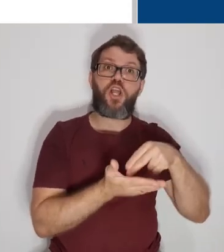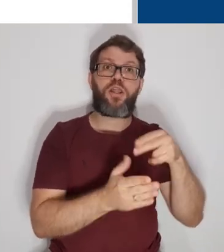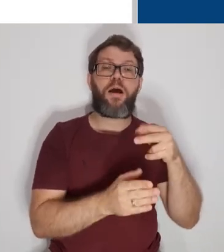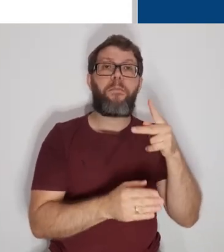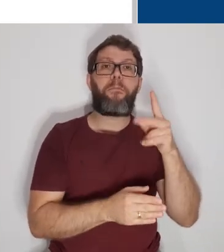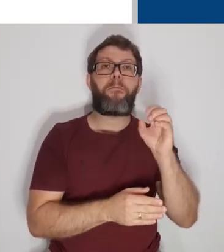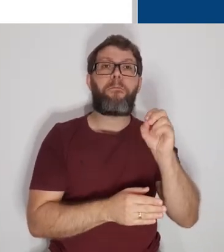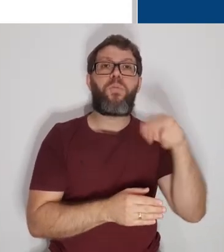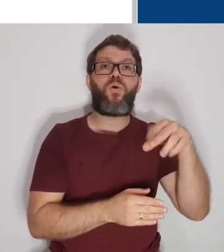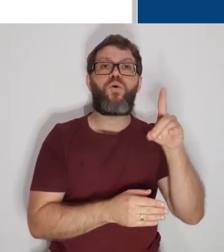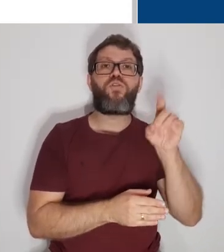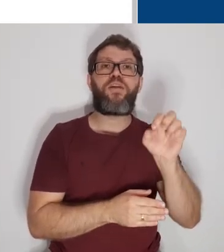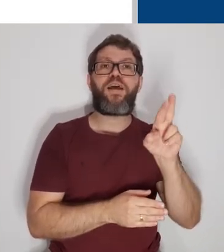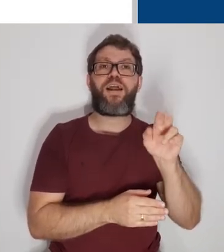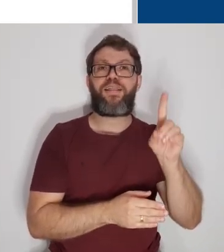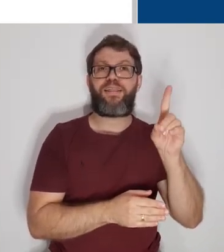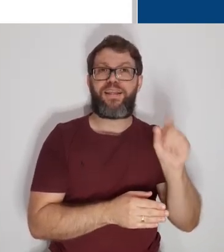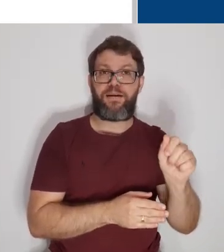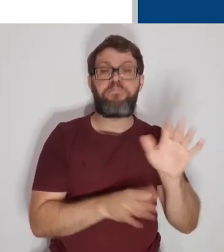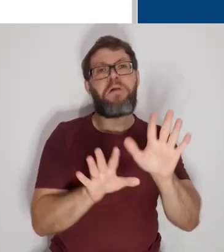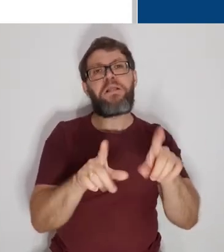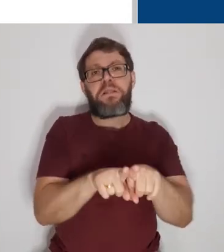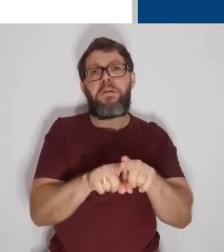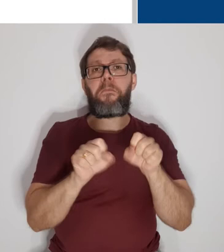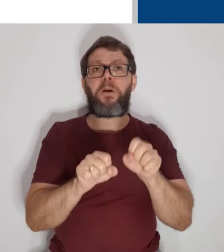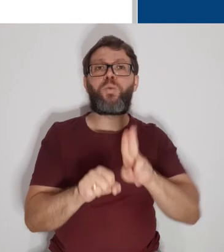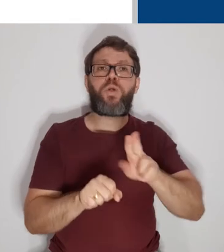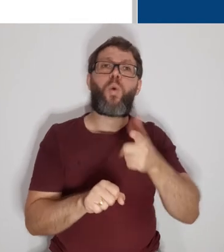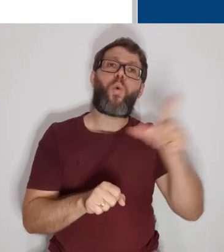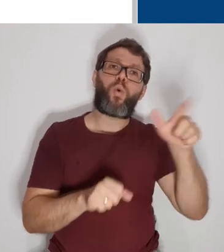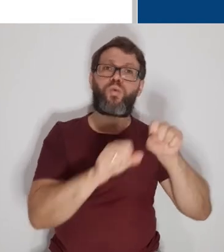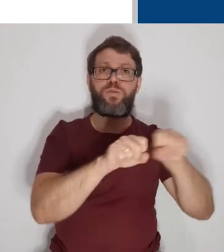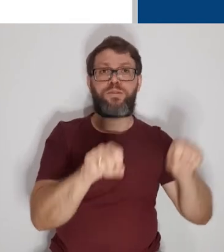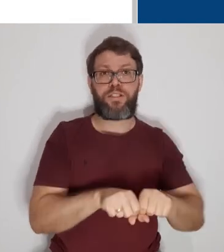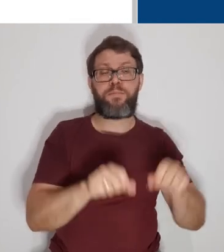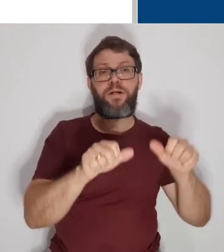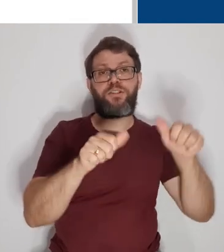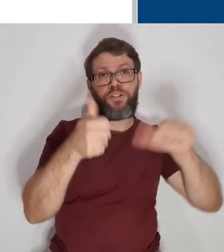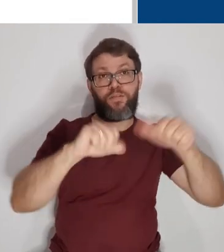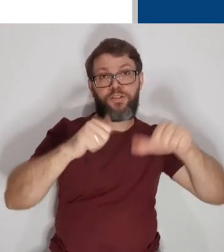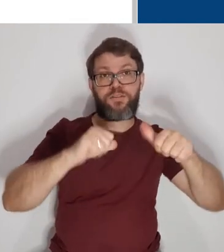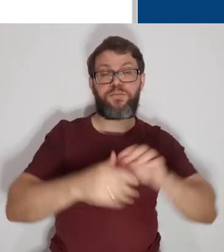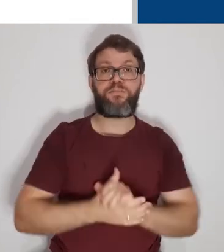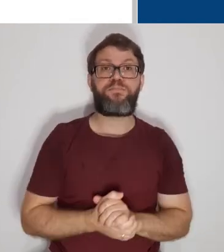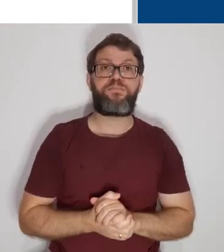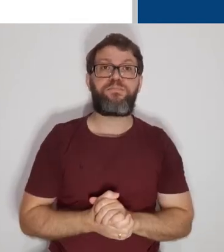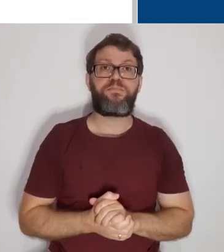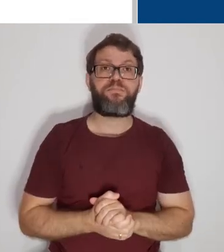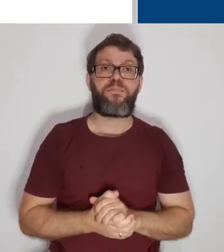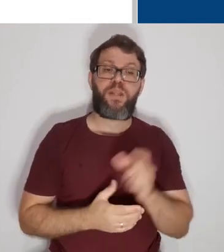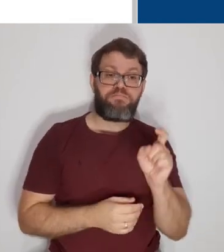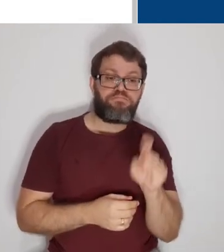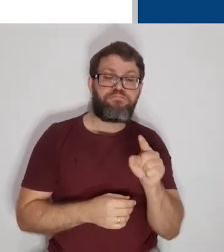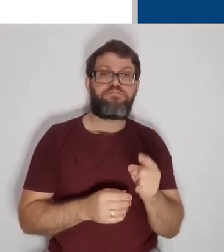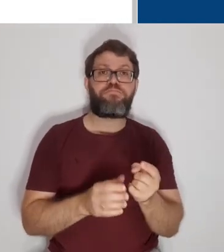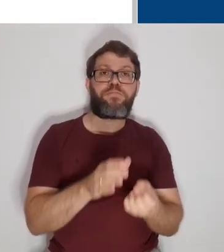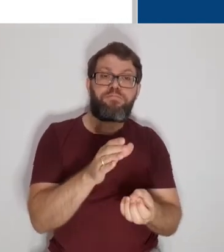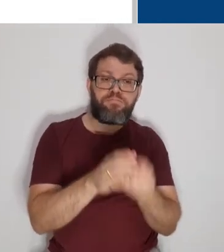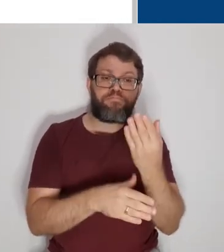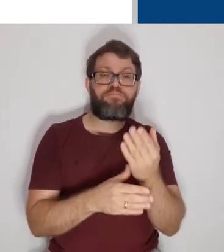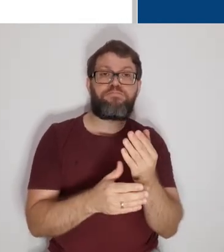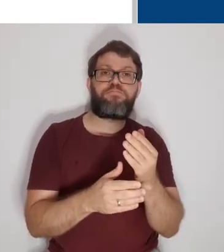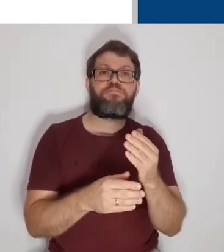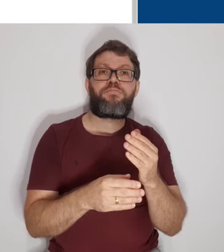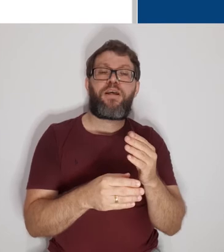ponderada por categoria, mas também podemos utilizar nos outros sistemas de avaliação. Após clicar em adicionar